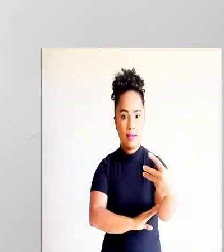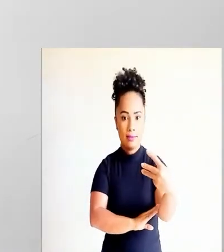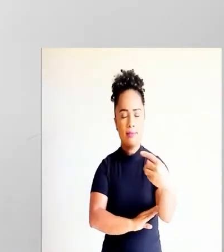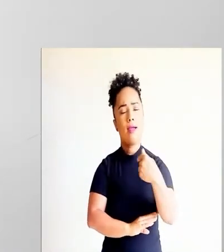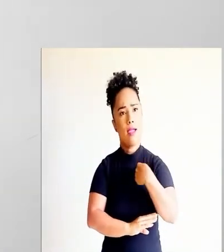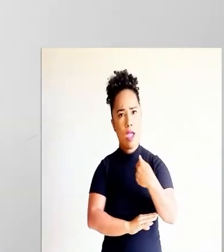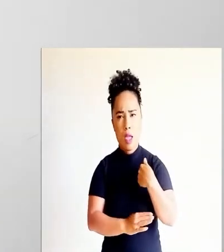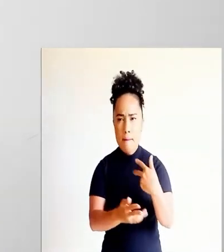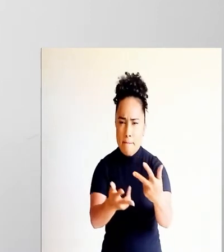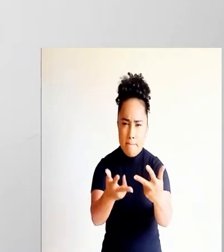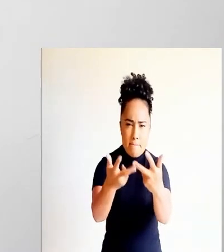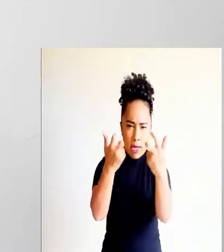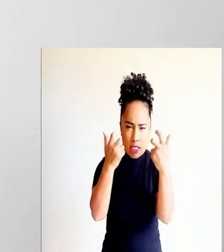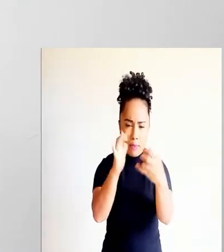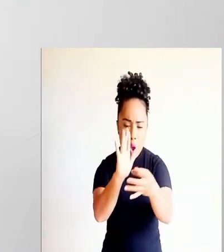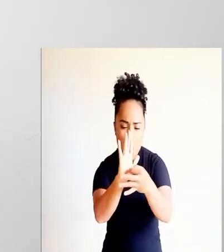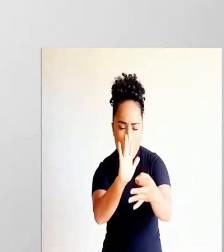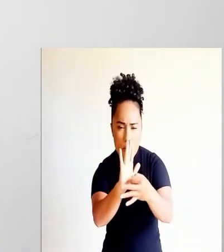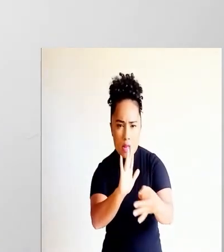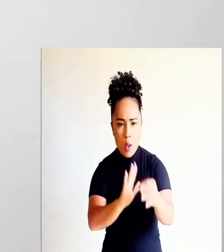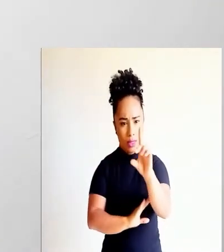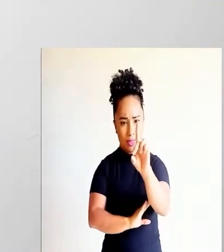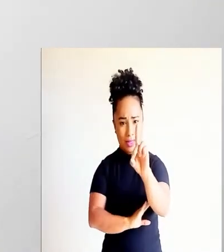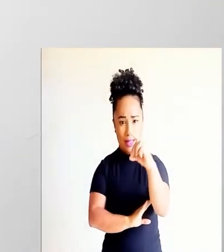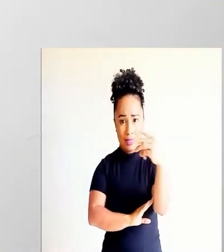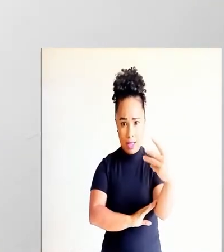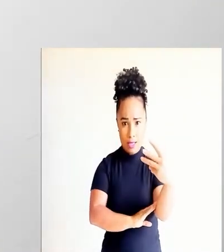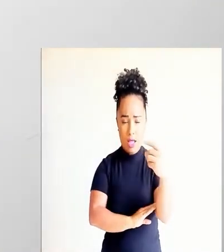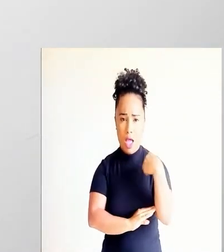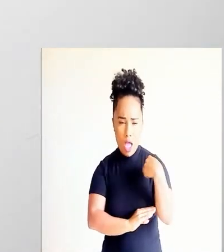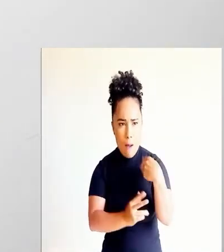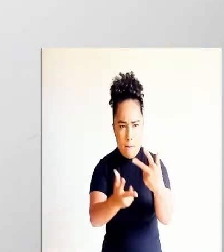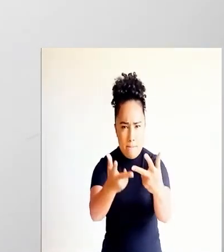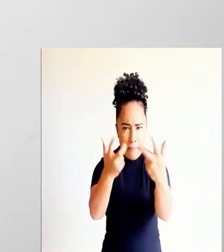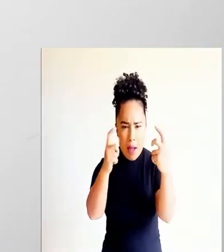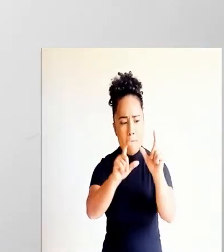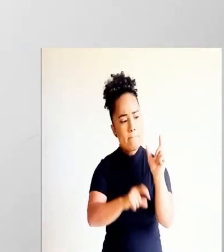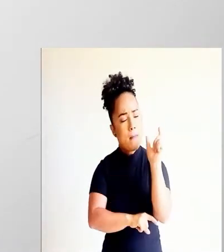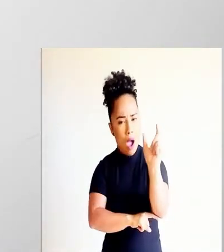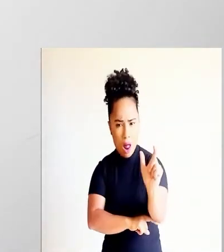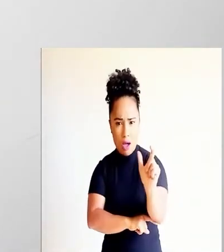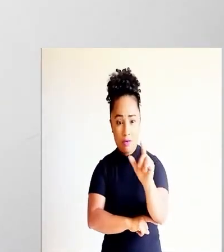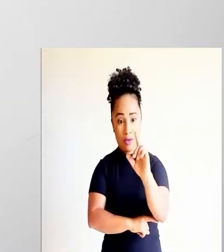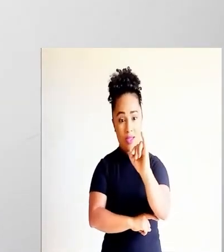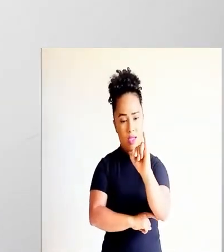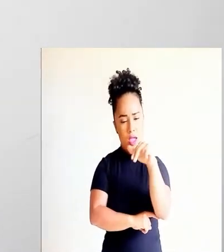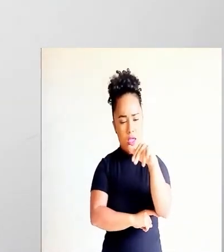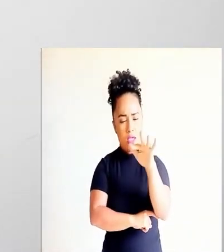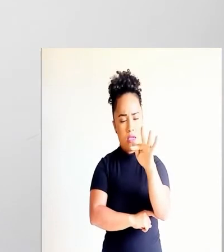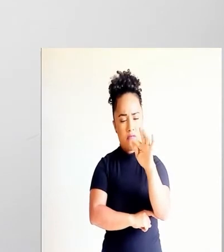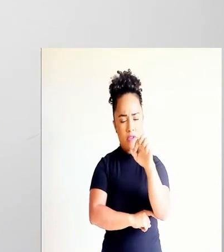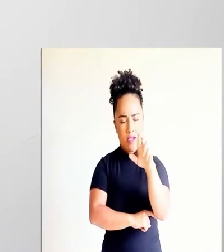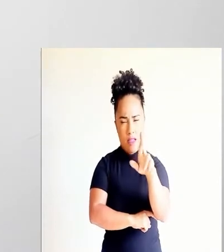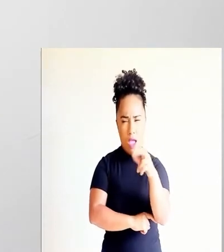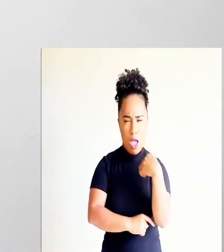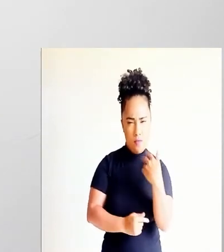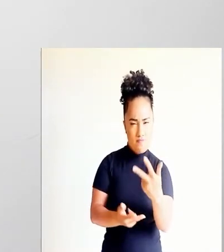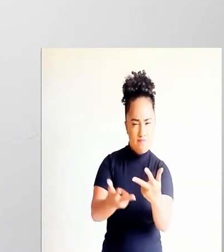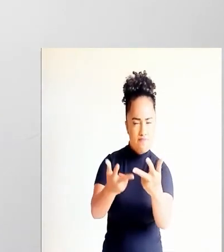descritor 3, inferir o sentido de uma palavra ou uma expressão dentro do texto. O que é inferir?